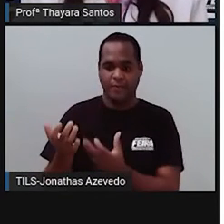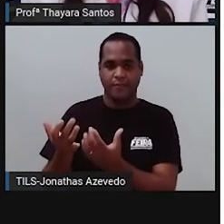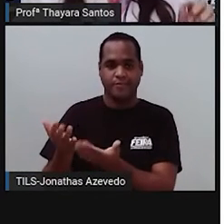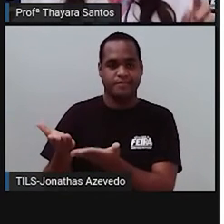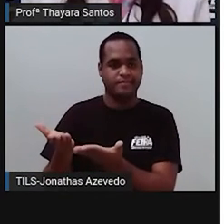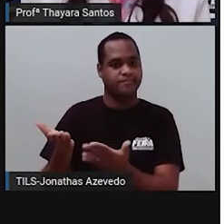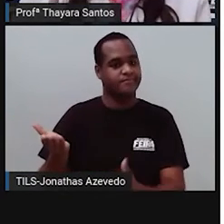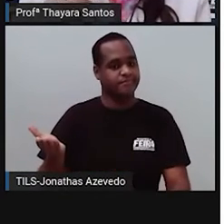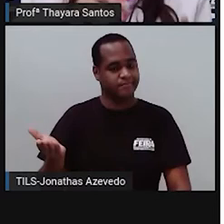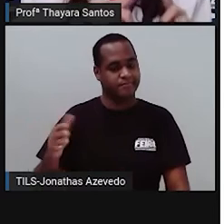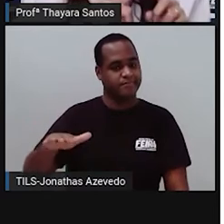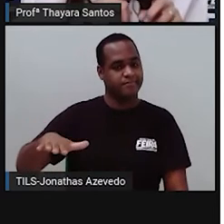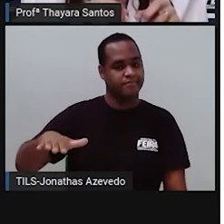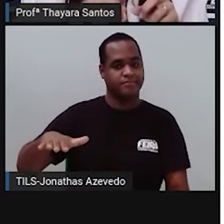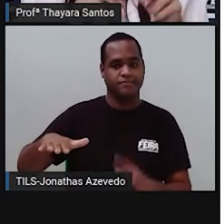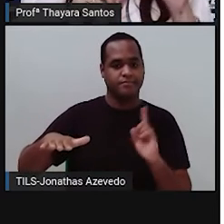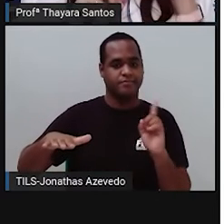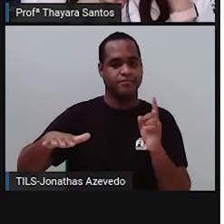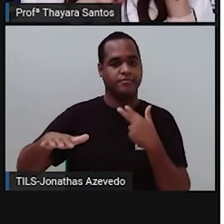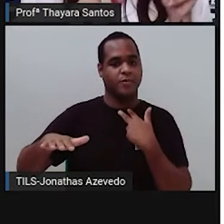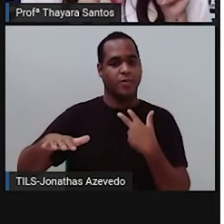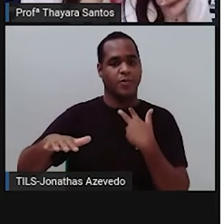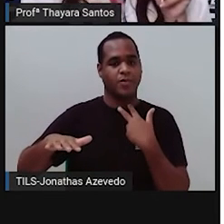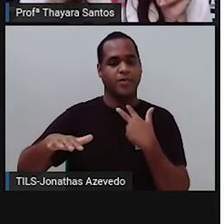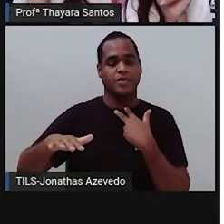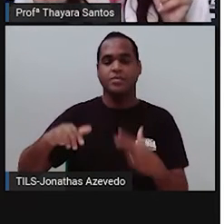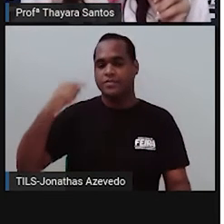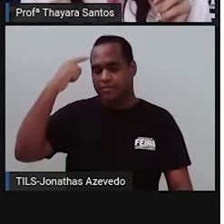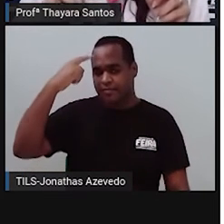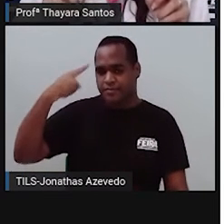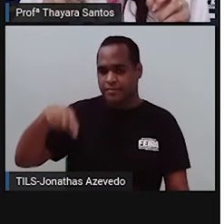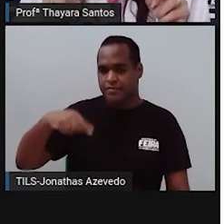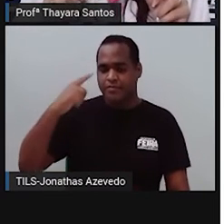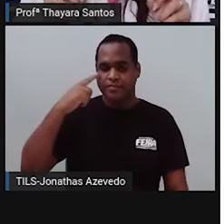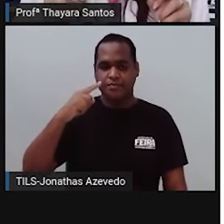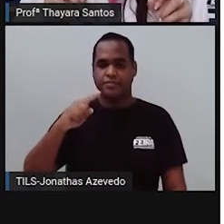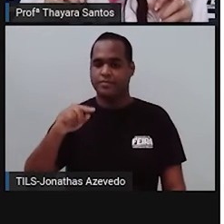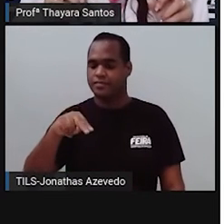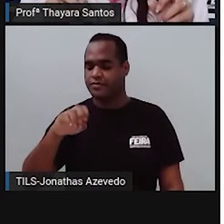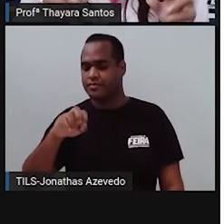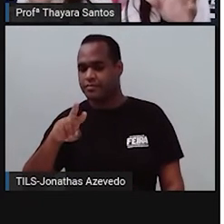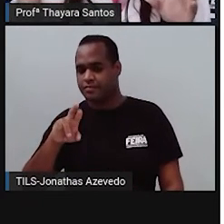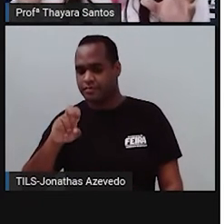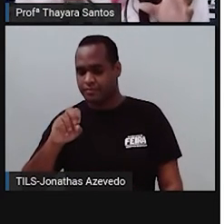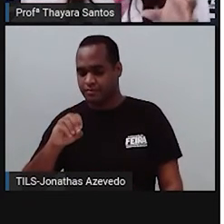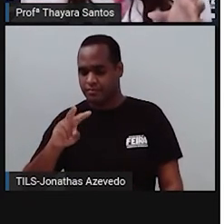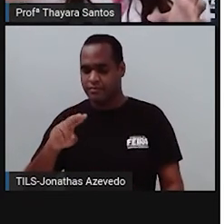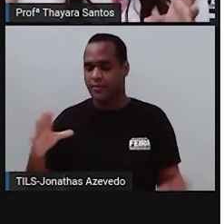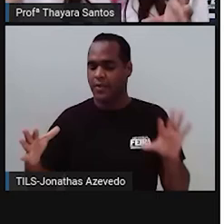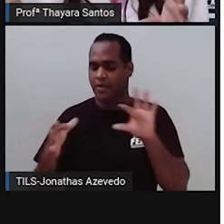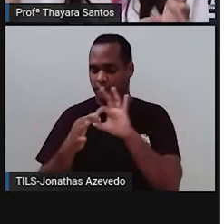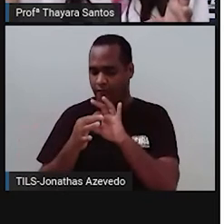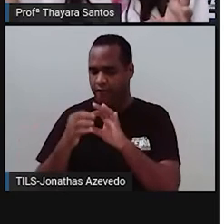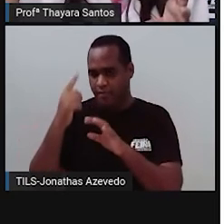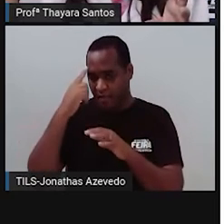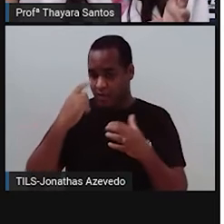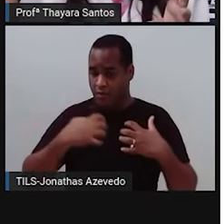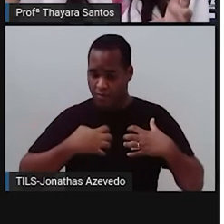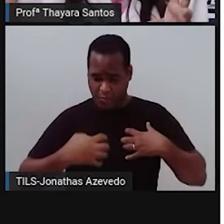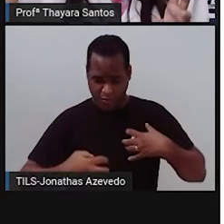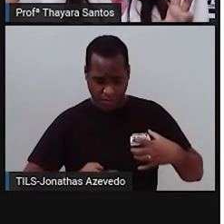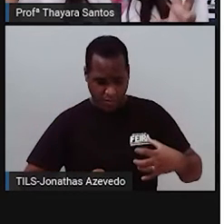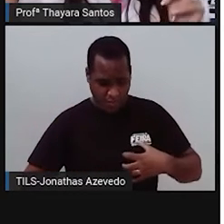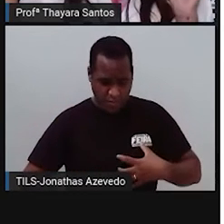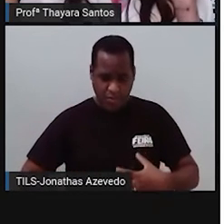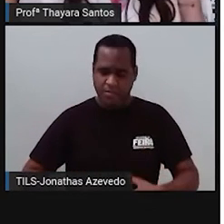machucar. E, para vocês verem, o nosso sistema nervoso está conectado com o sistema muscular. Porque, para eu tirar a mão, eu preciso movimentar